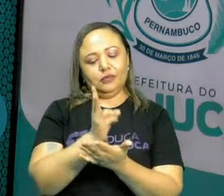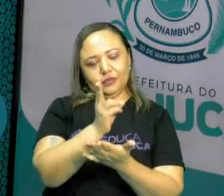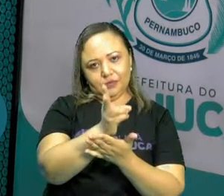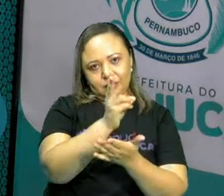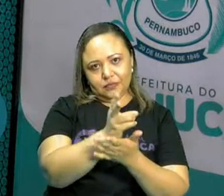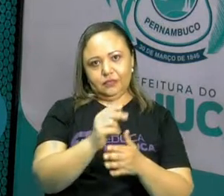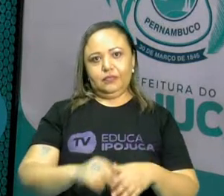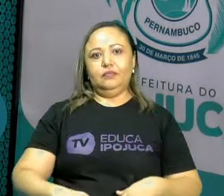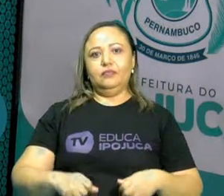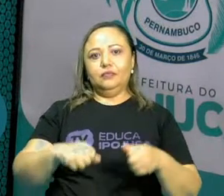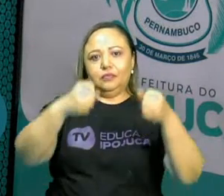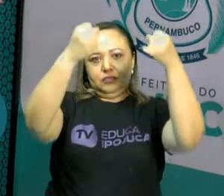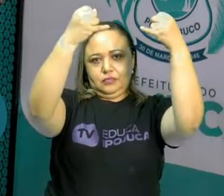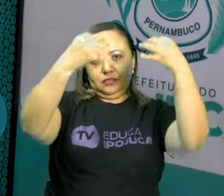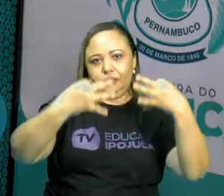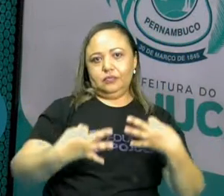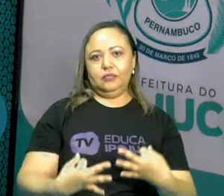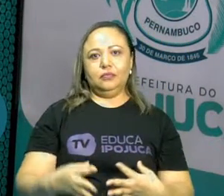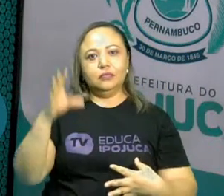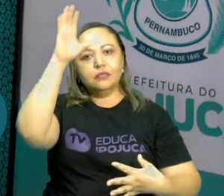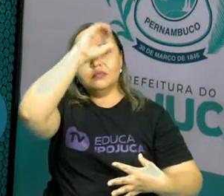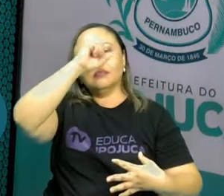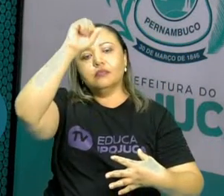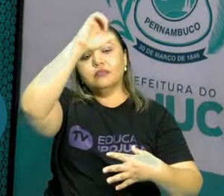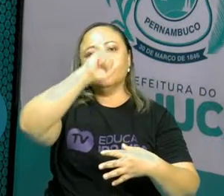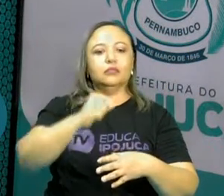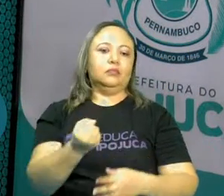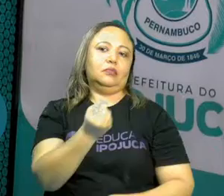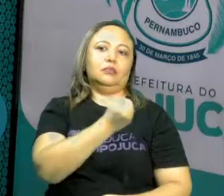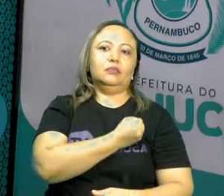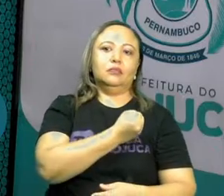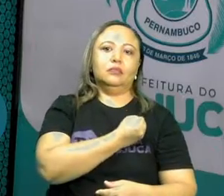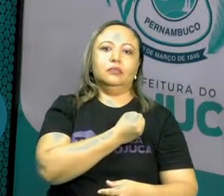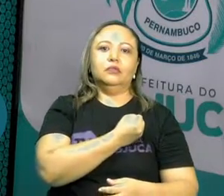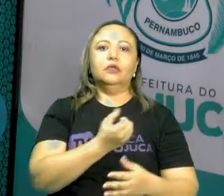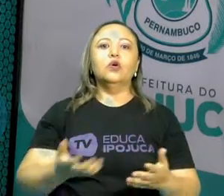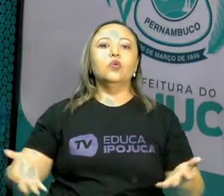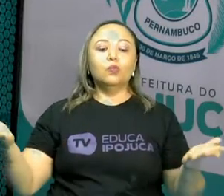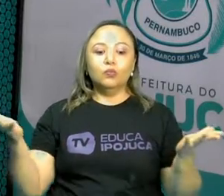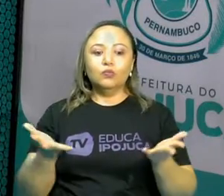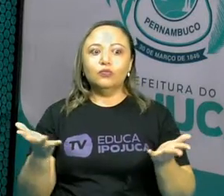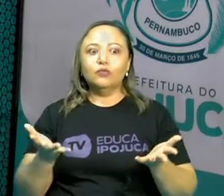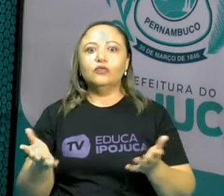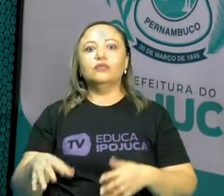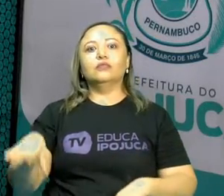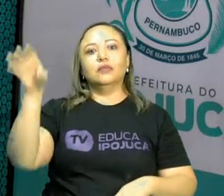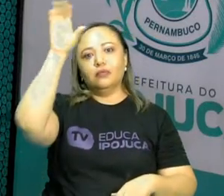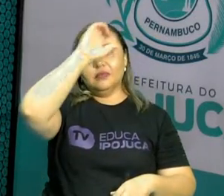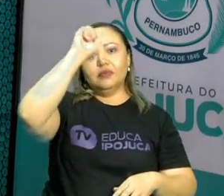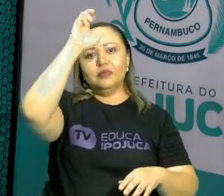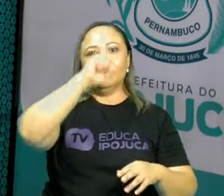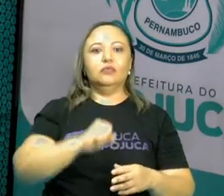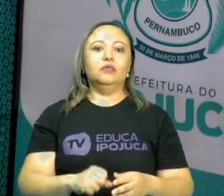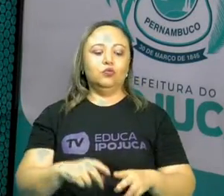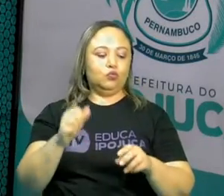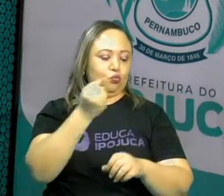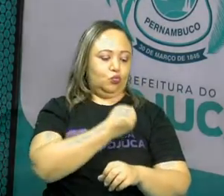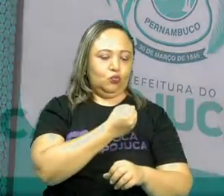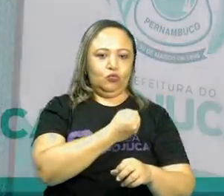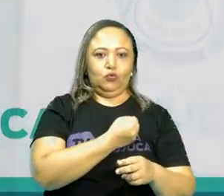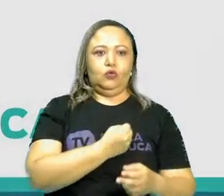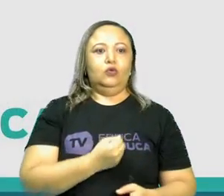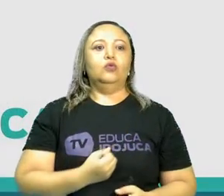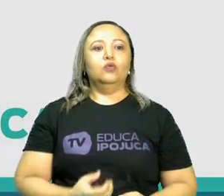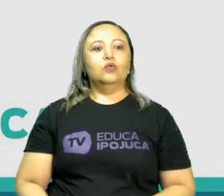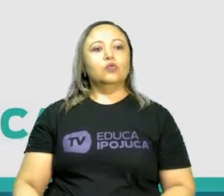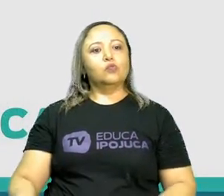como nós fizemos na aula passada. Só que hoje nós vamos falar dos divisores dos números naturais e também aproveitar